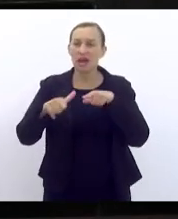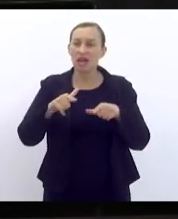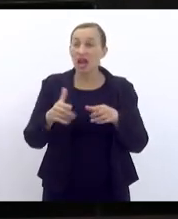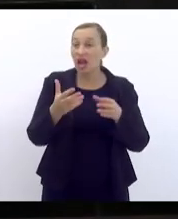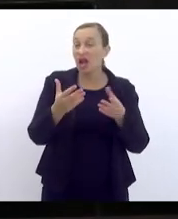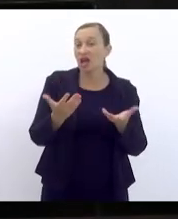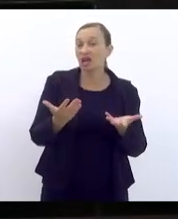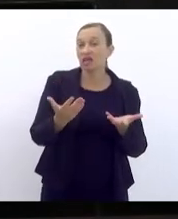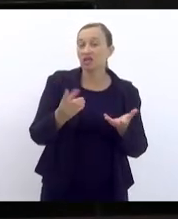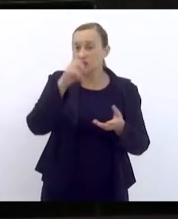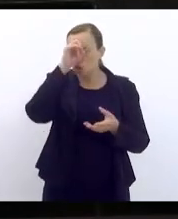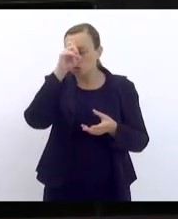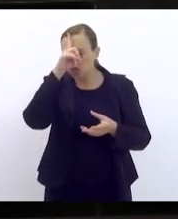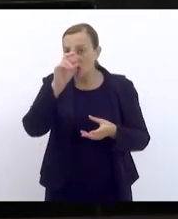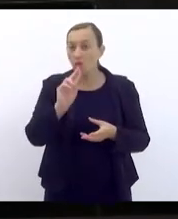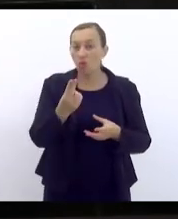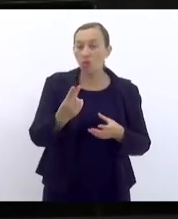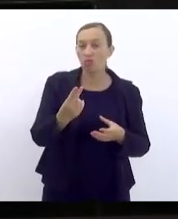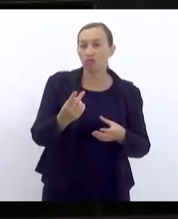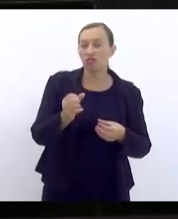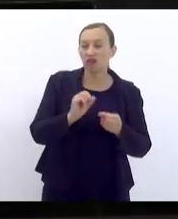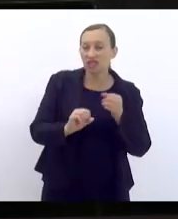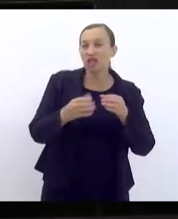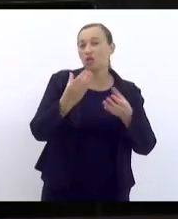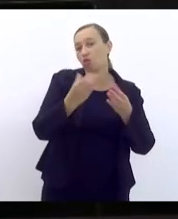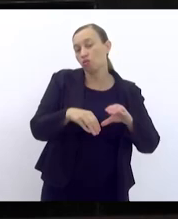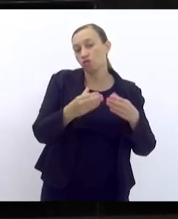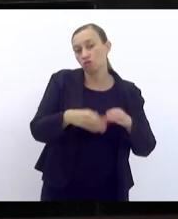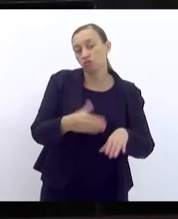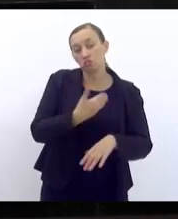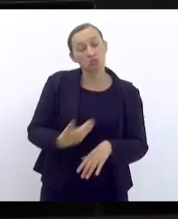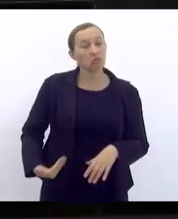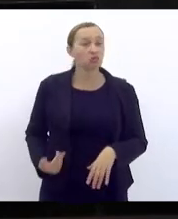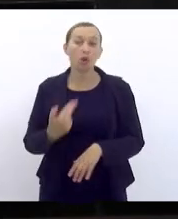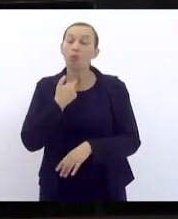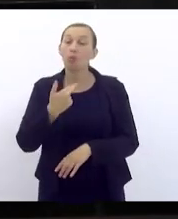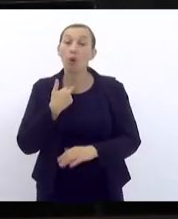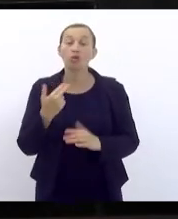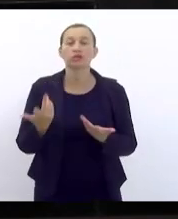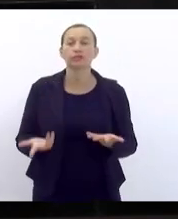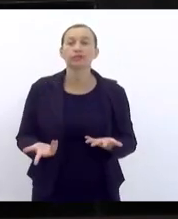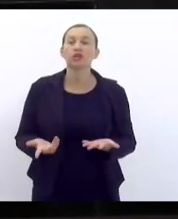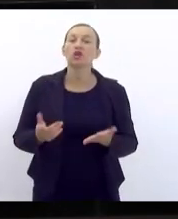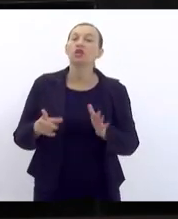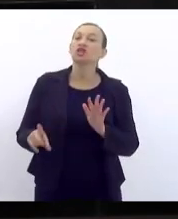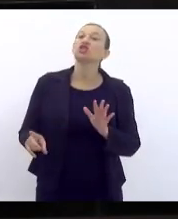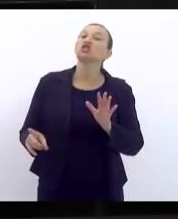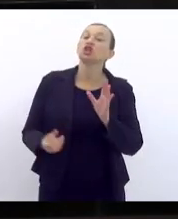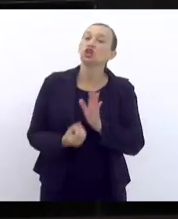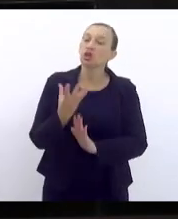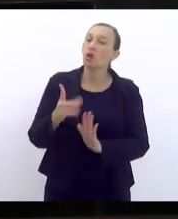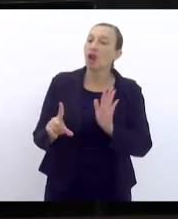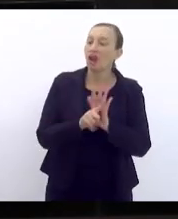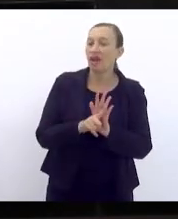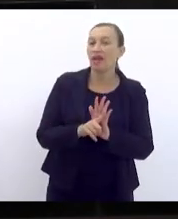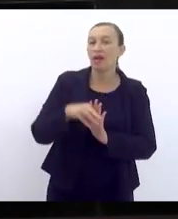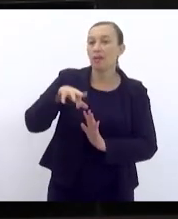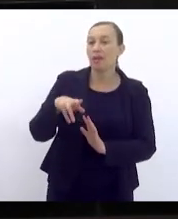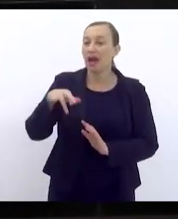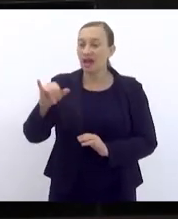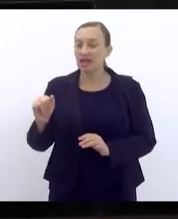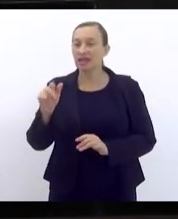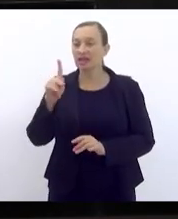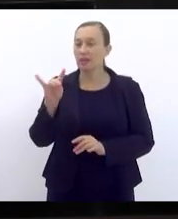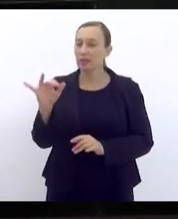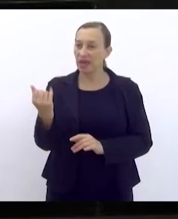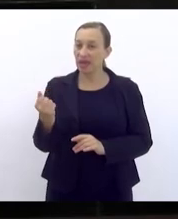é que é importante a gente tratar de cada uma dessas questões. Quando a gente fez a Lei Maria da Penha nas escolas, é